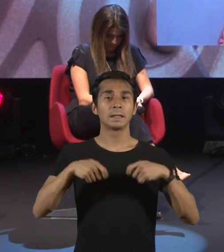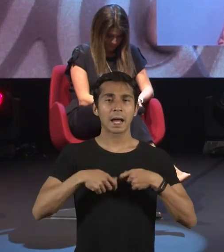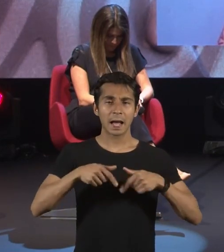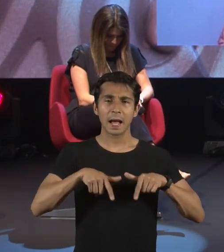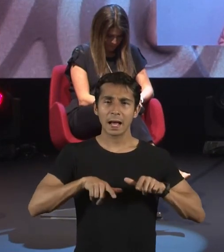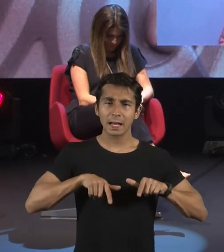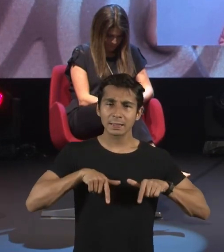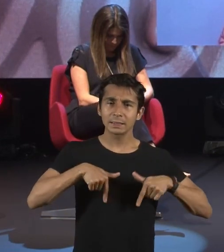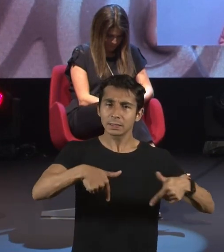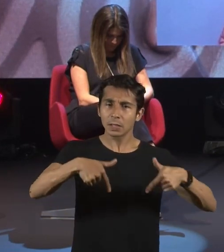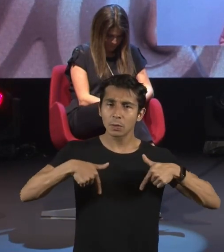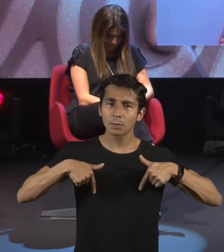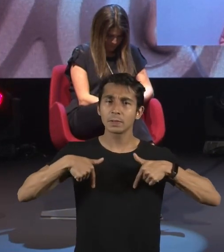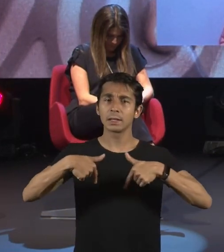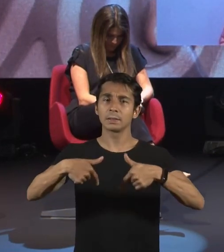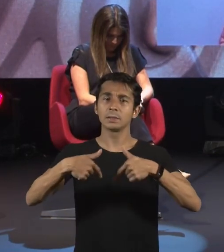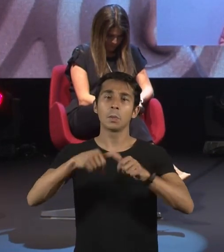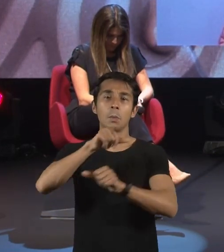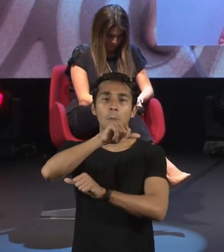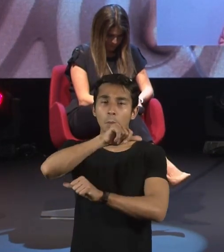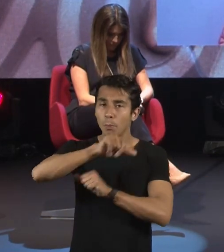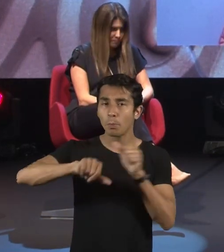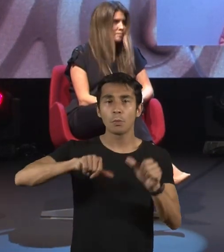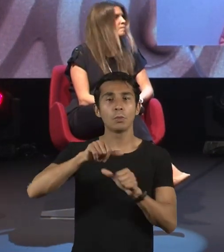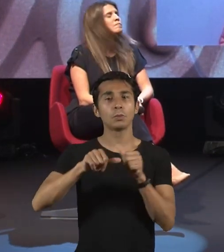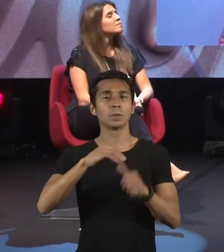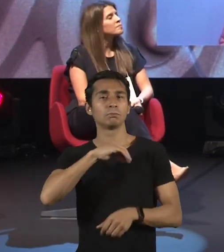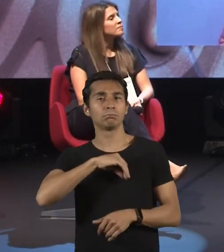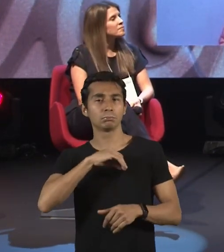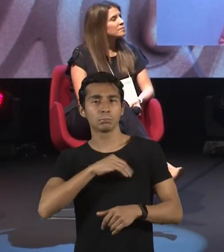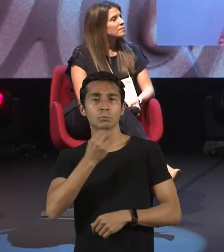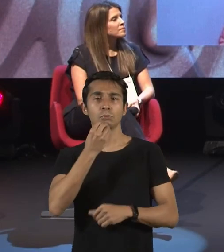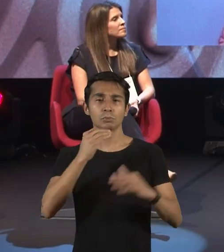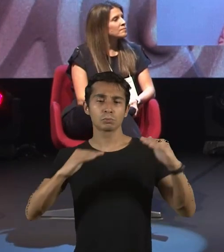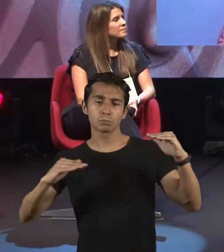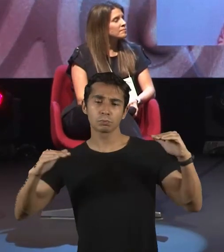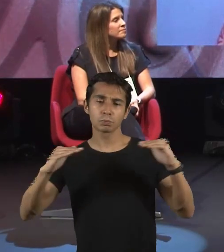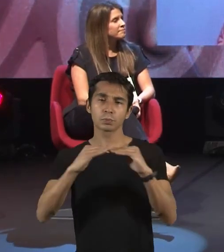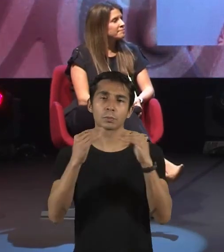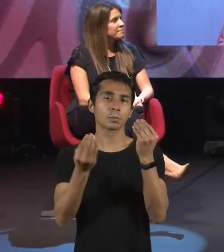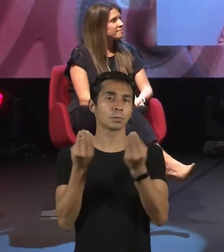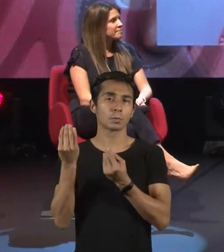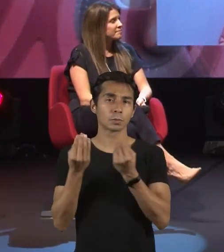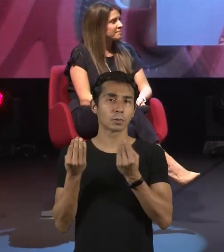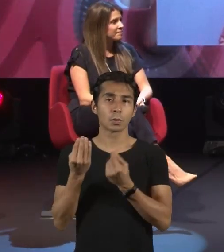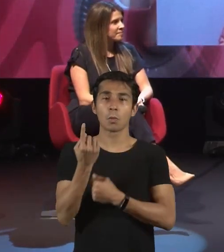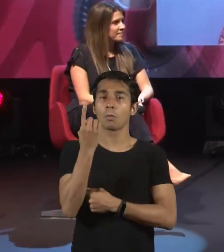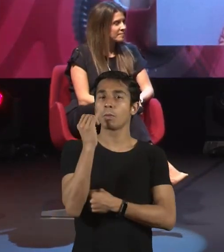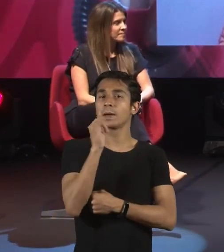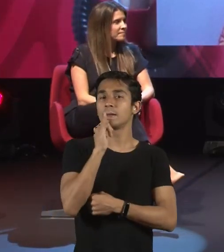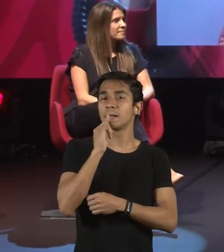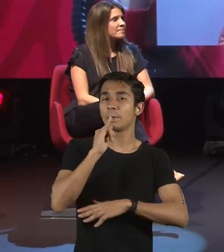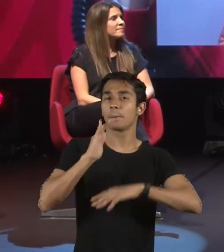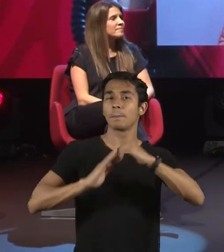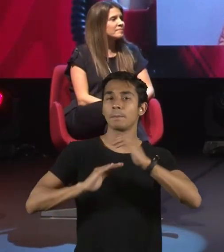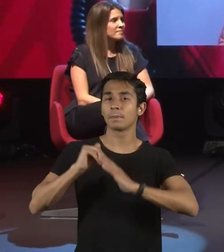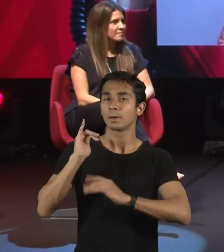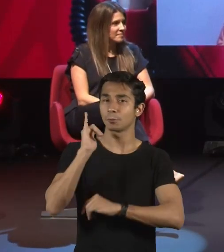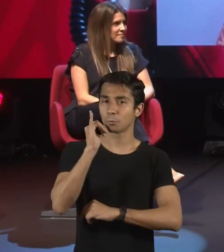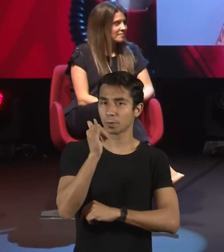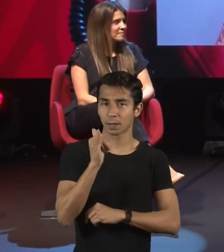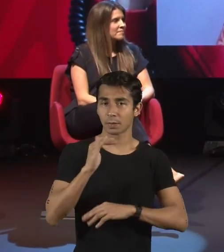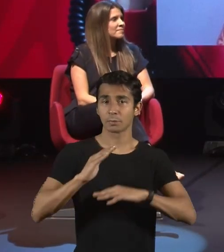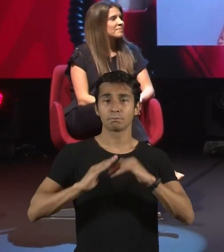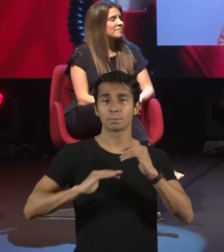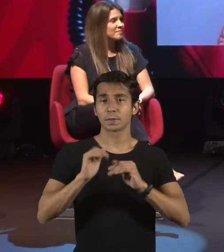desigualdade de oportunidades e salários? Então, se cada uma de vocês puder trazer um exemplo de uma ação concreta e que seja simples,